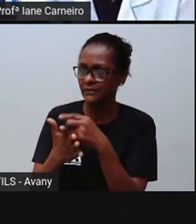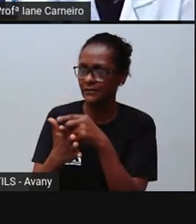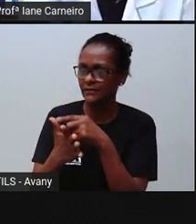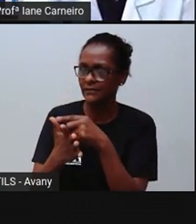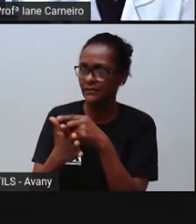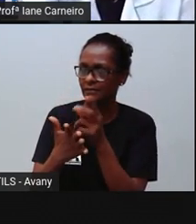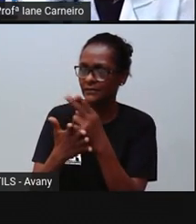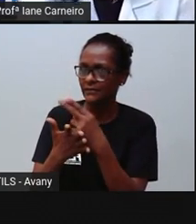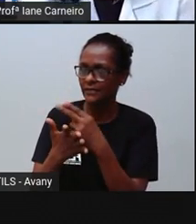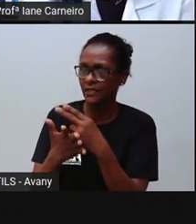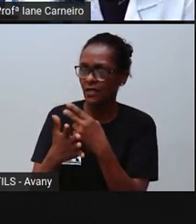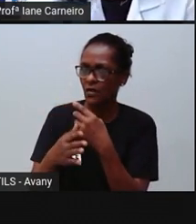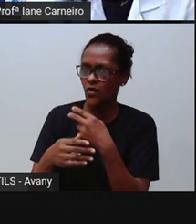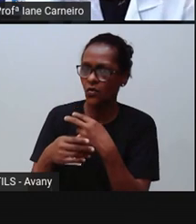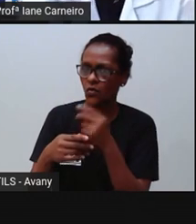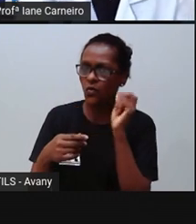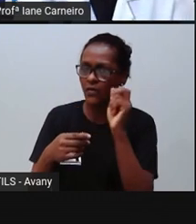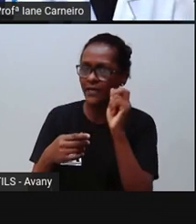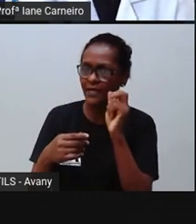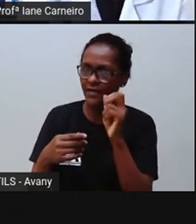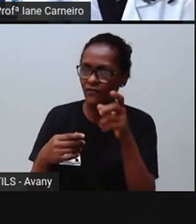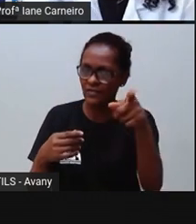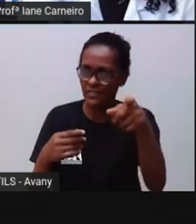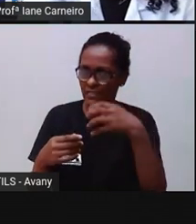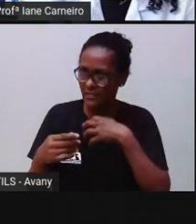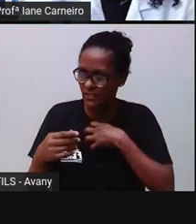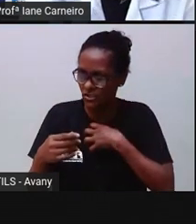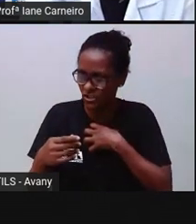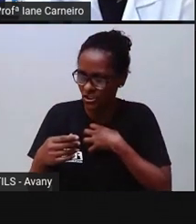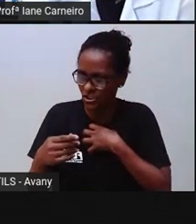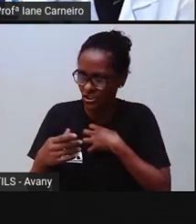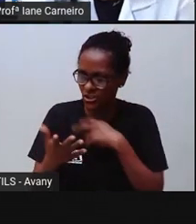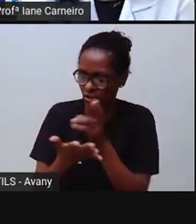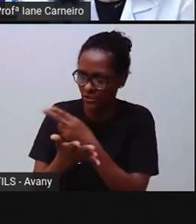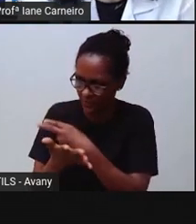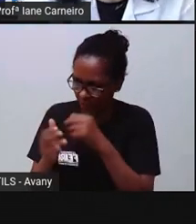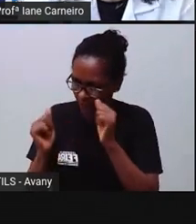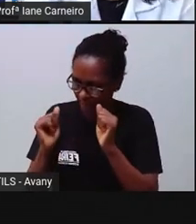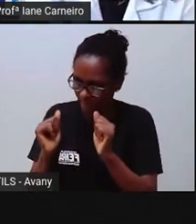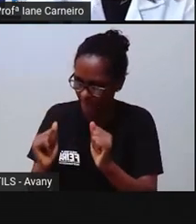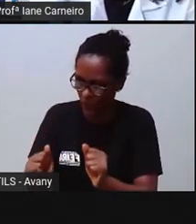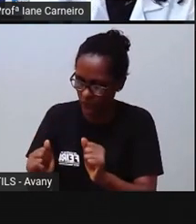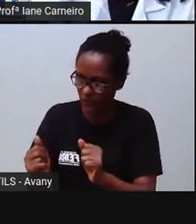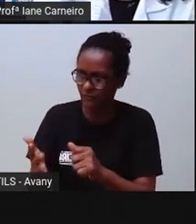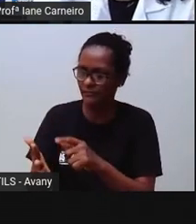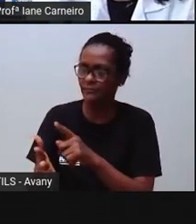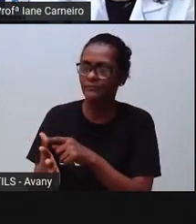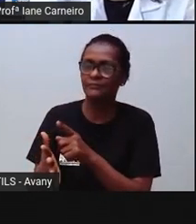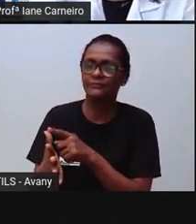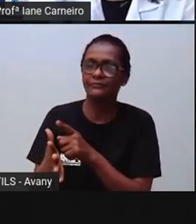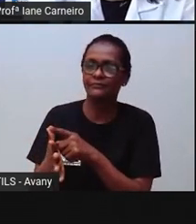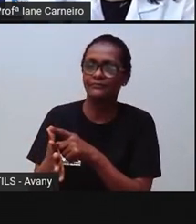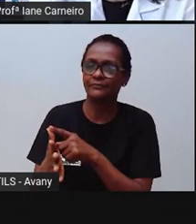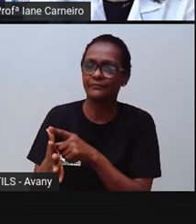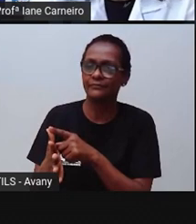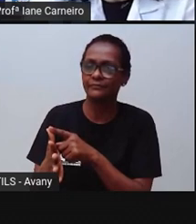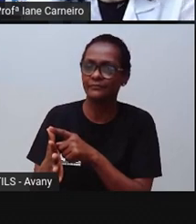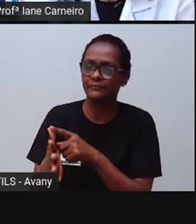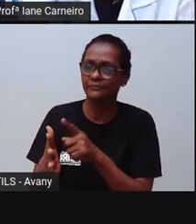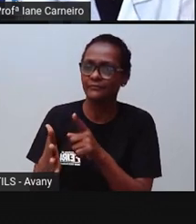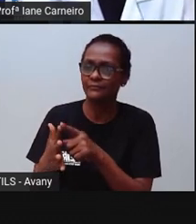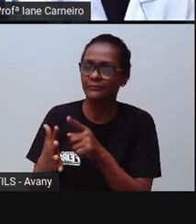aquilo que te deixou chateado, né? Que te deixou furioso, que te deixou com medo. Então desenhar é uma ótima